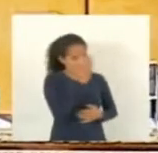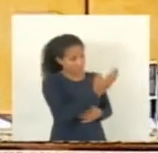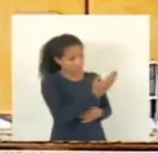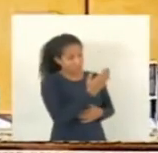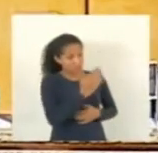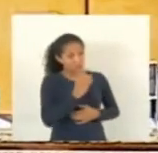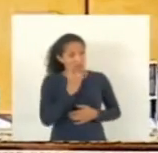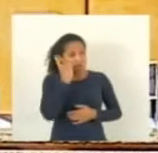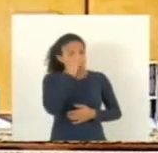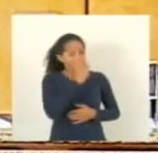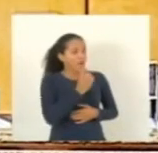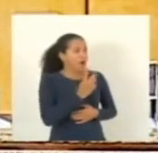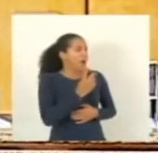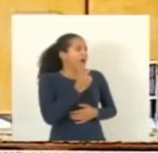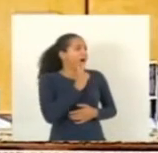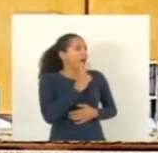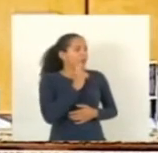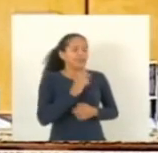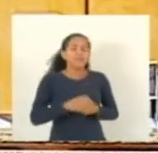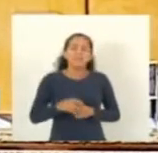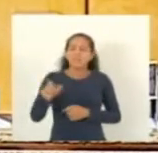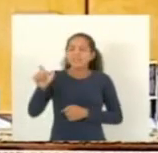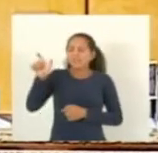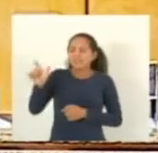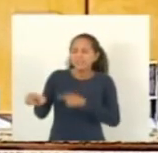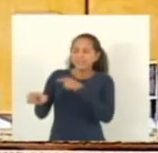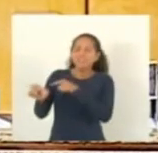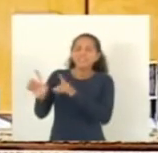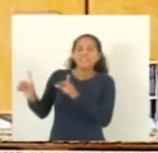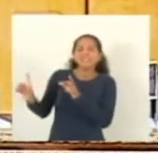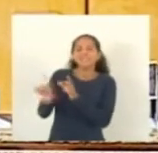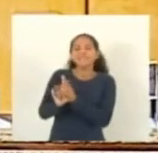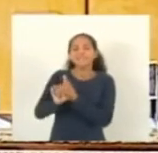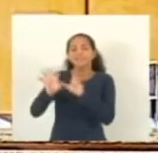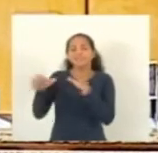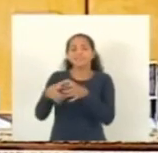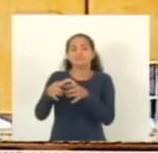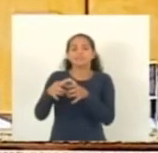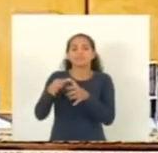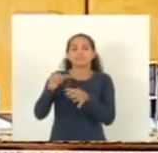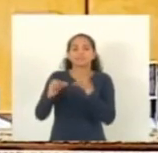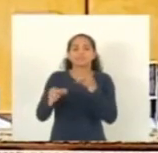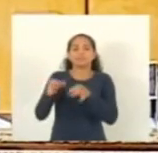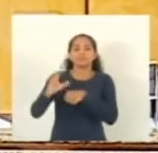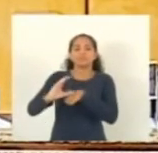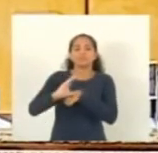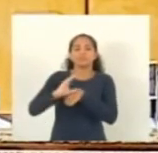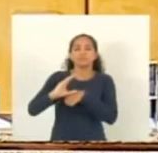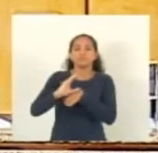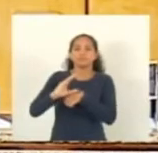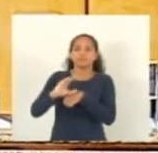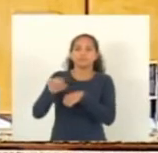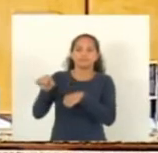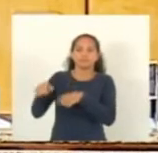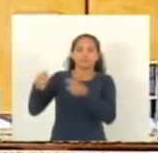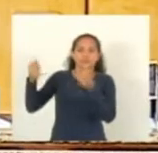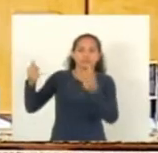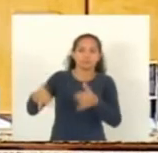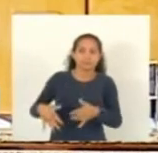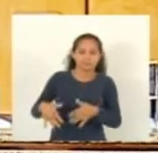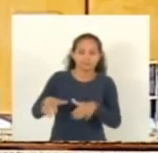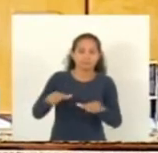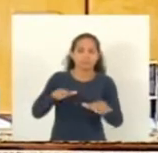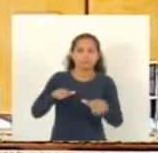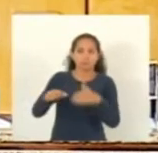Vandinho. É porque o deputado Marcelo Santos, como membro da comissão de justiça, ele expirou como membro da comissão de justiça e deu o parecer na comissão de